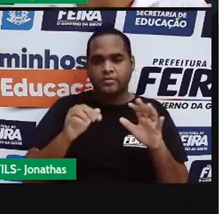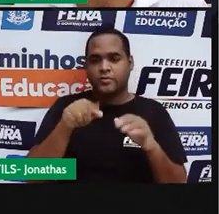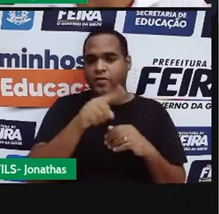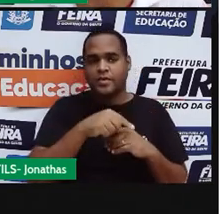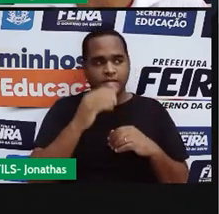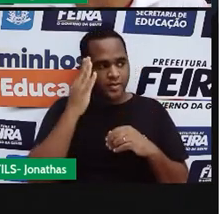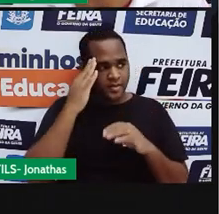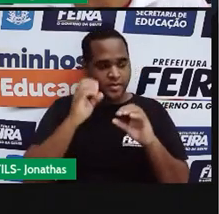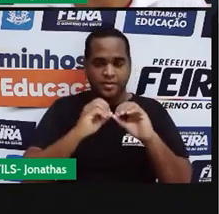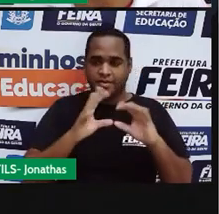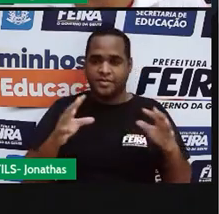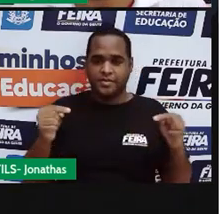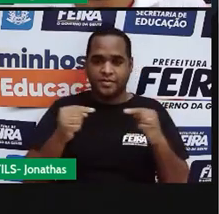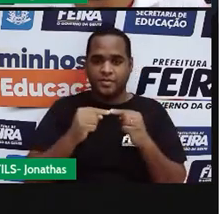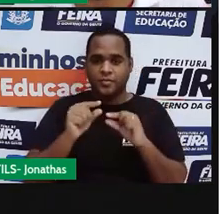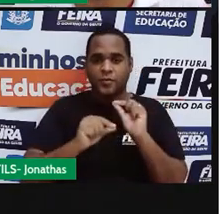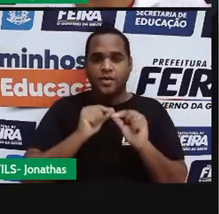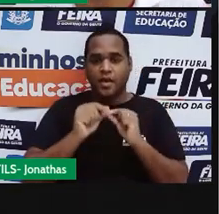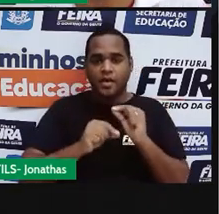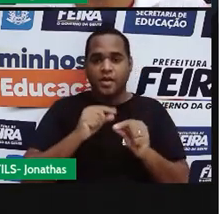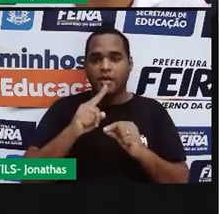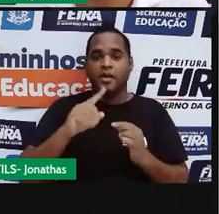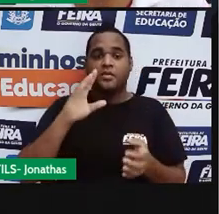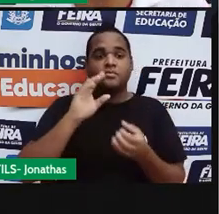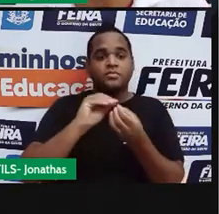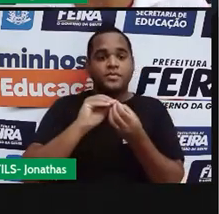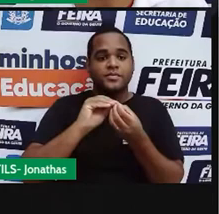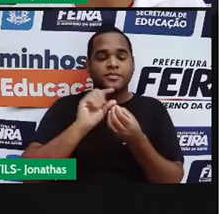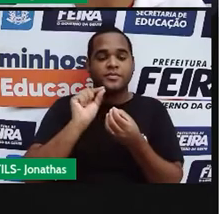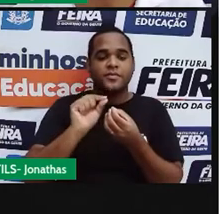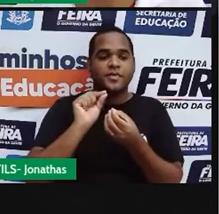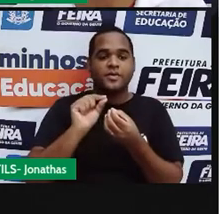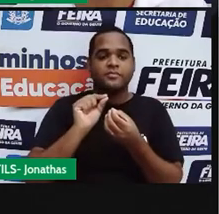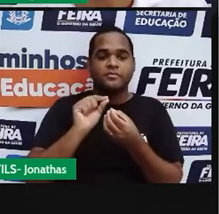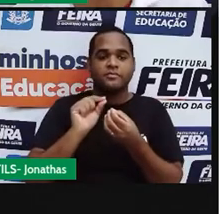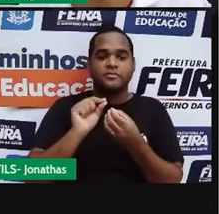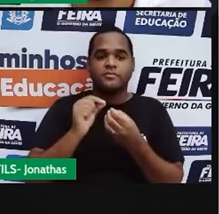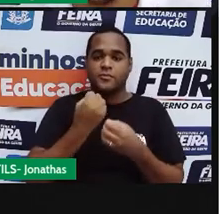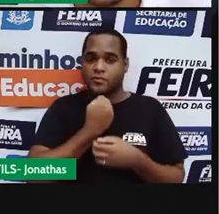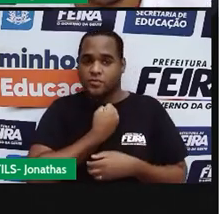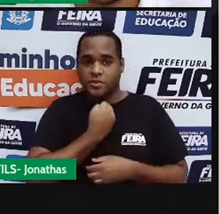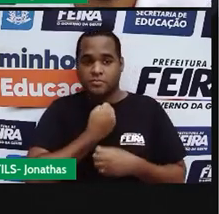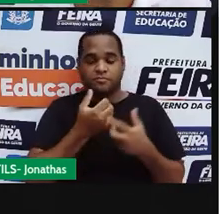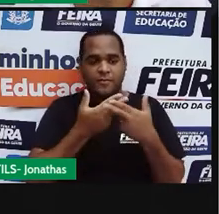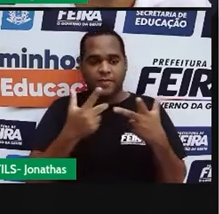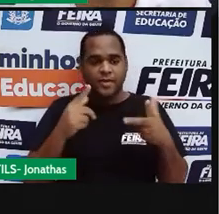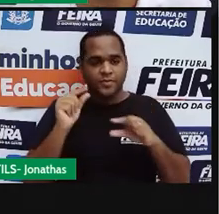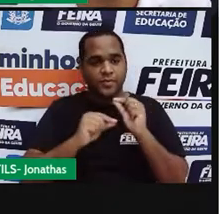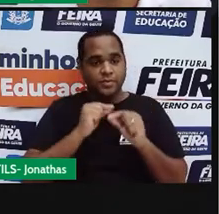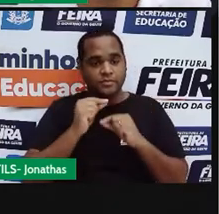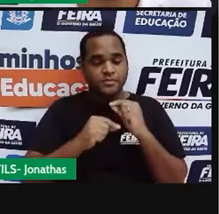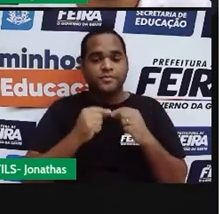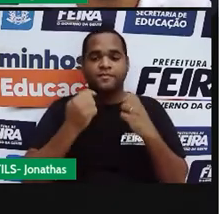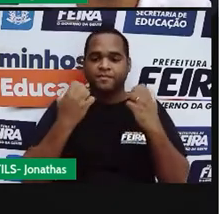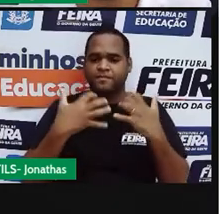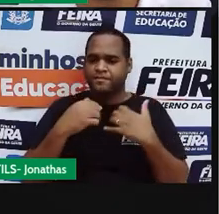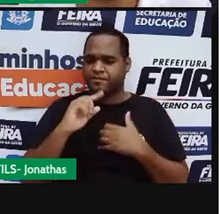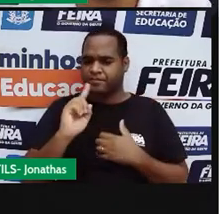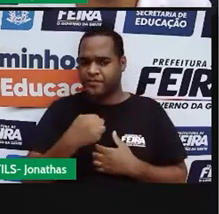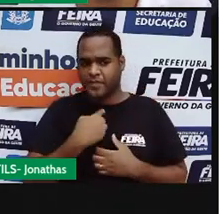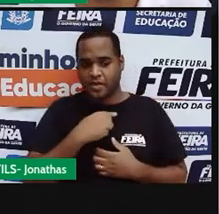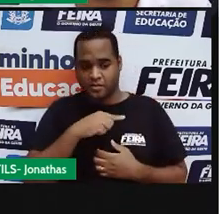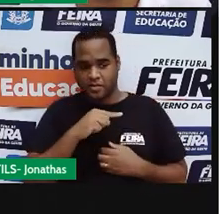o que é que significa esses números, tá bom? O que é um número racional. Então, além dessas três